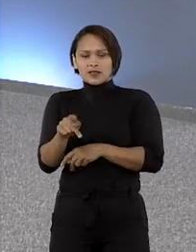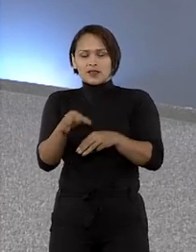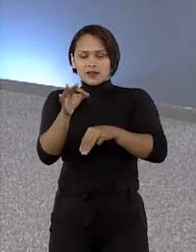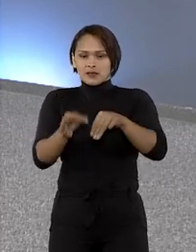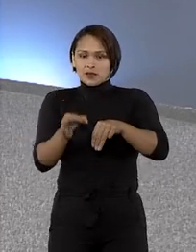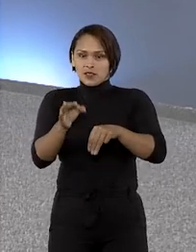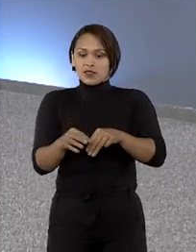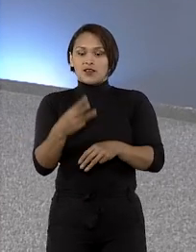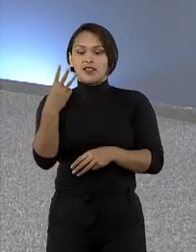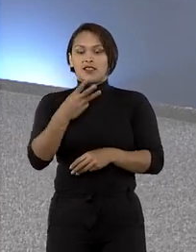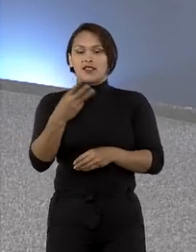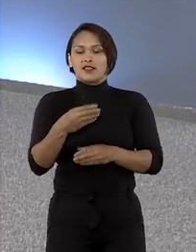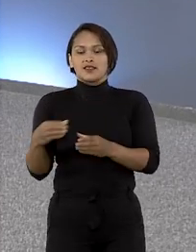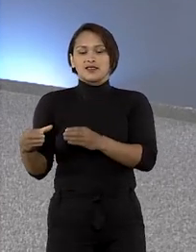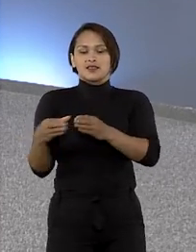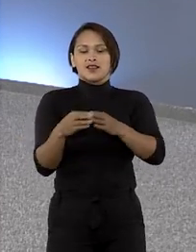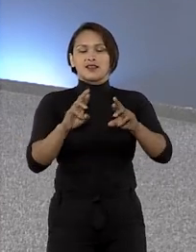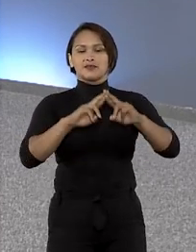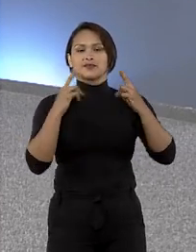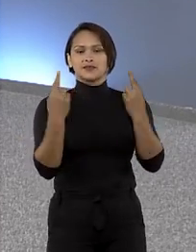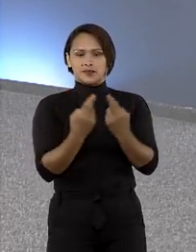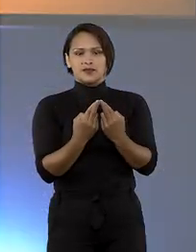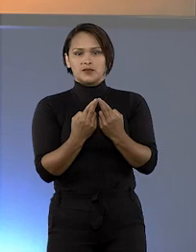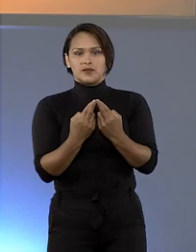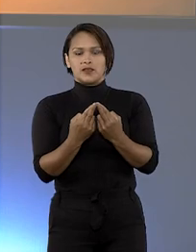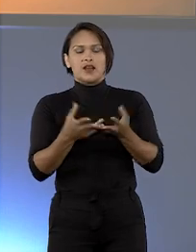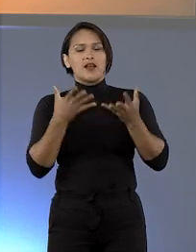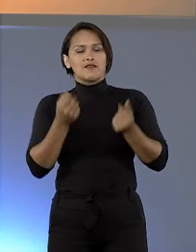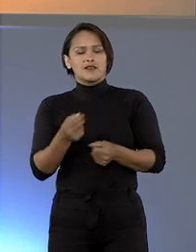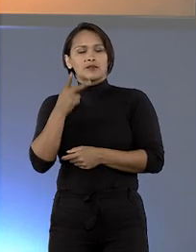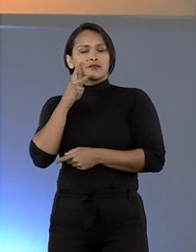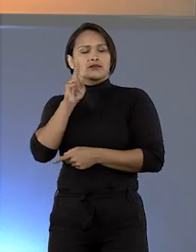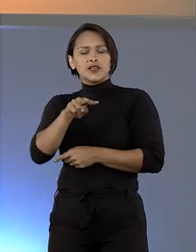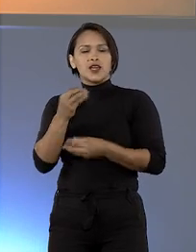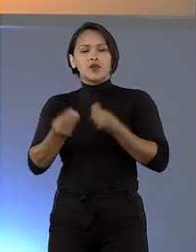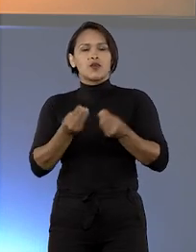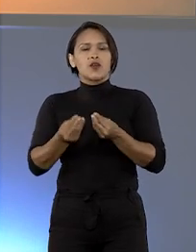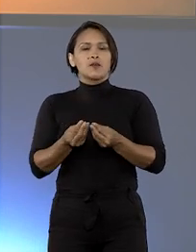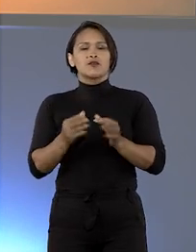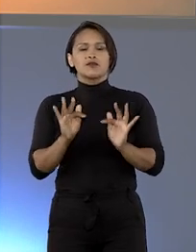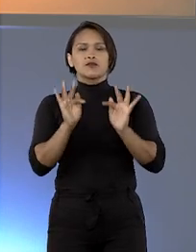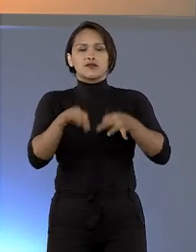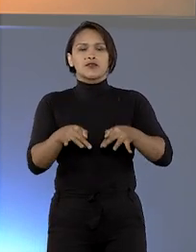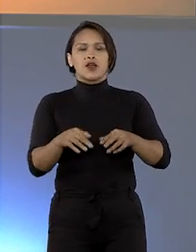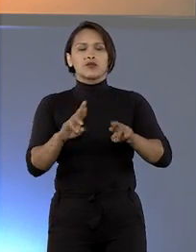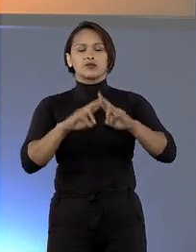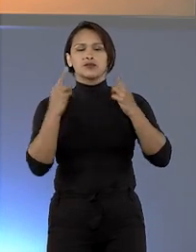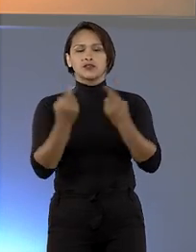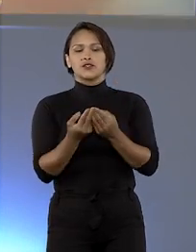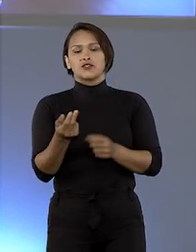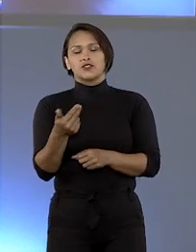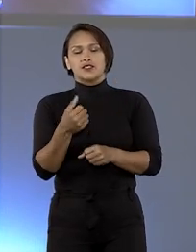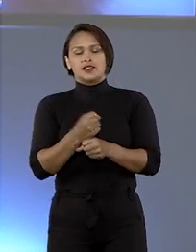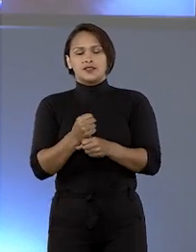Martins nas três edições do projeto. Vamos ver como foi a última audiência do ano.